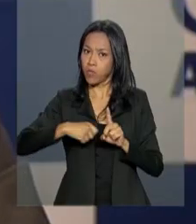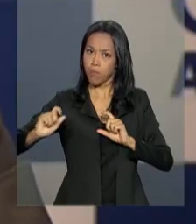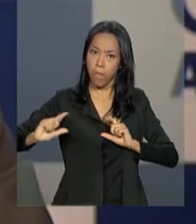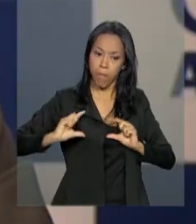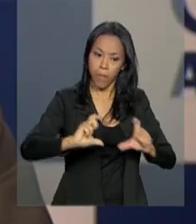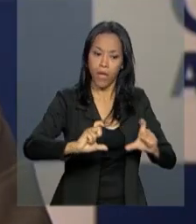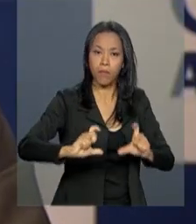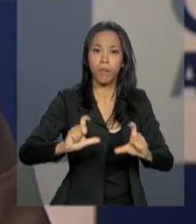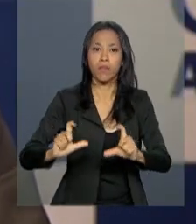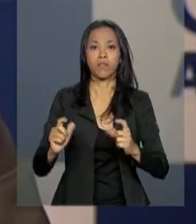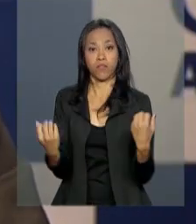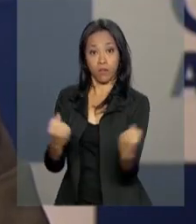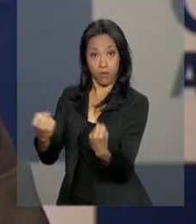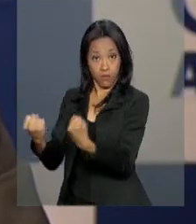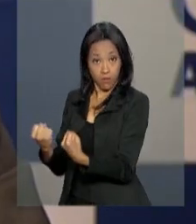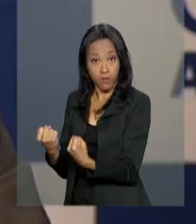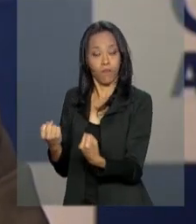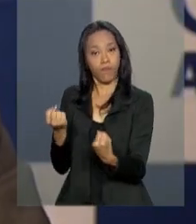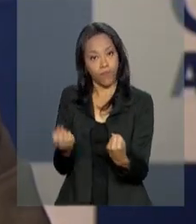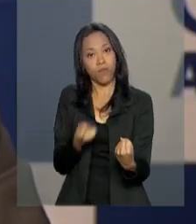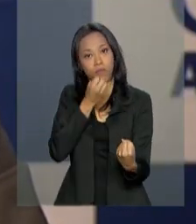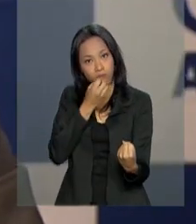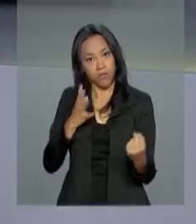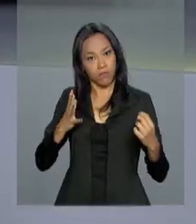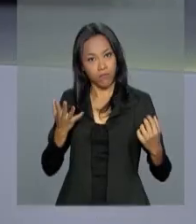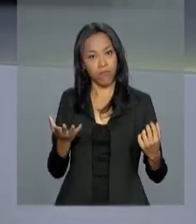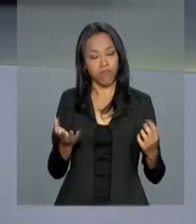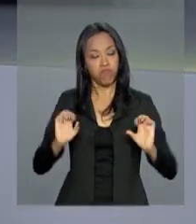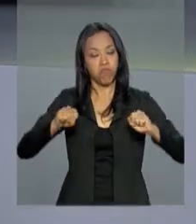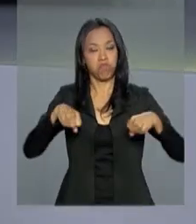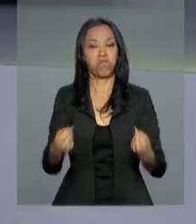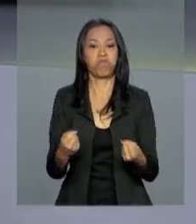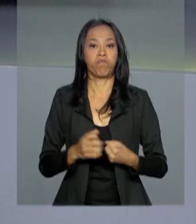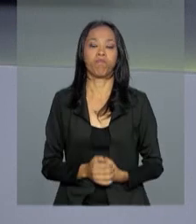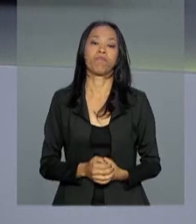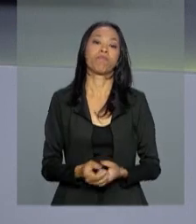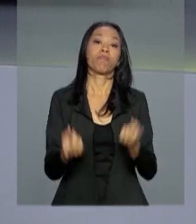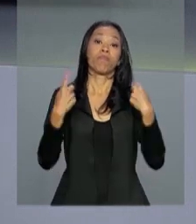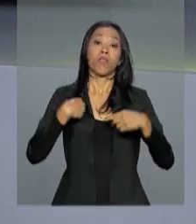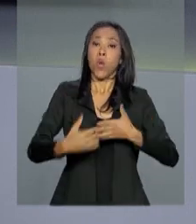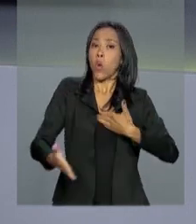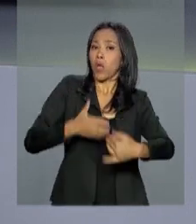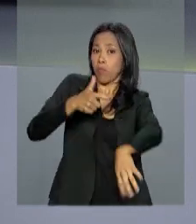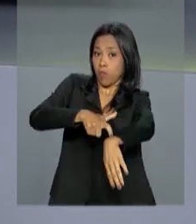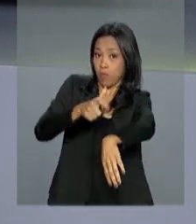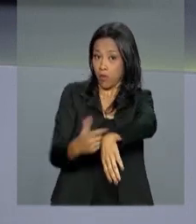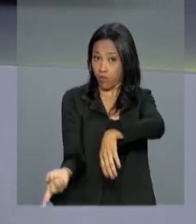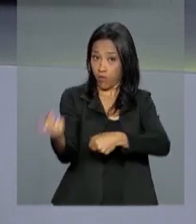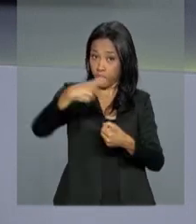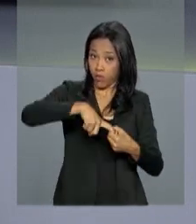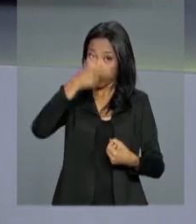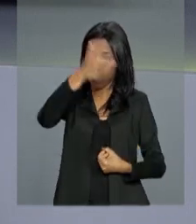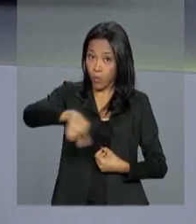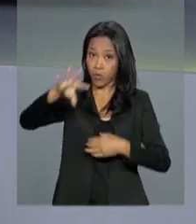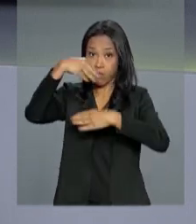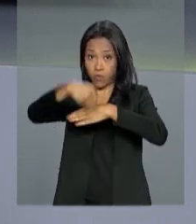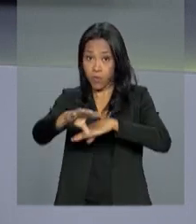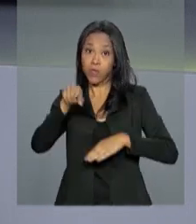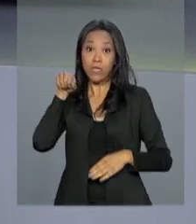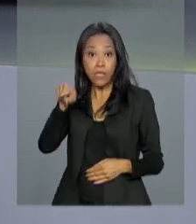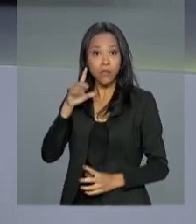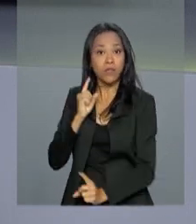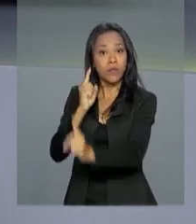Então, gradualmente, o mercado vem se recuperando. Nós voltamos a qualquer momento com outras informações sobre o